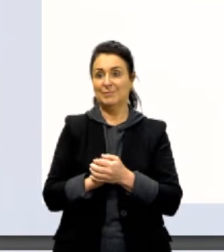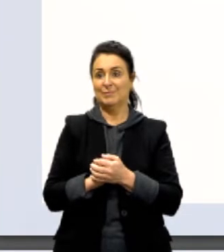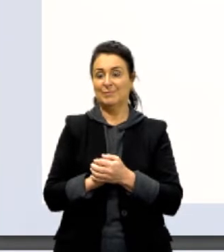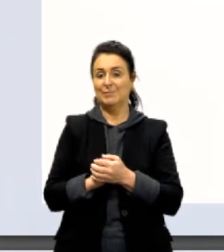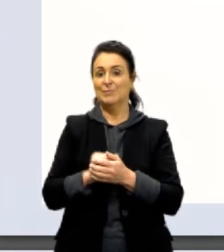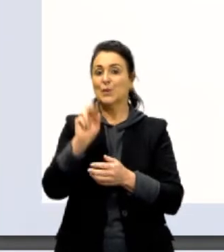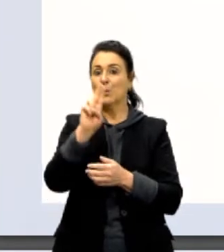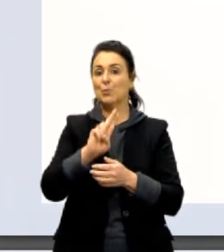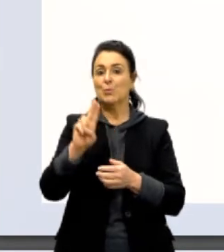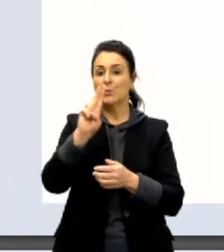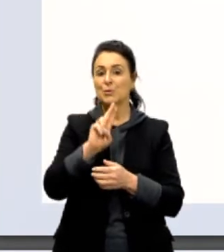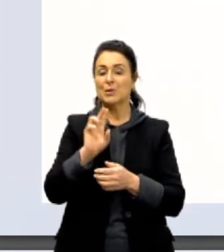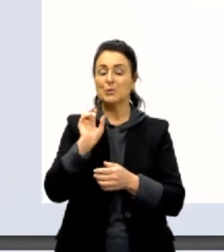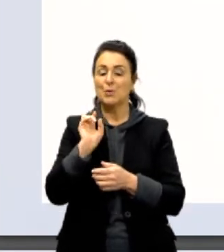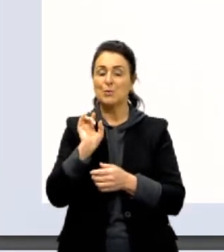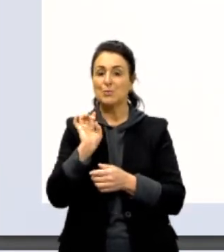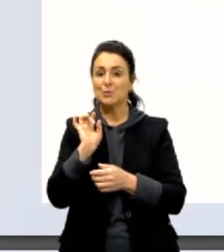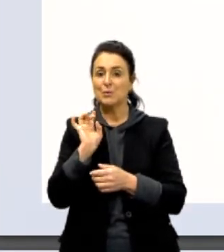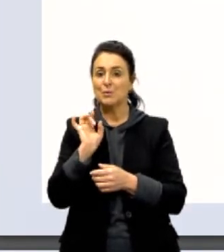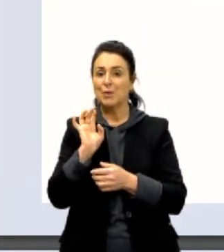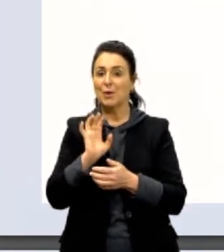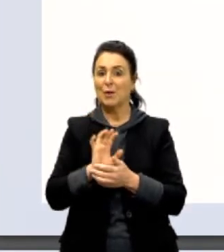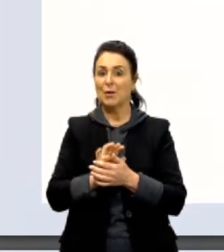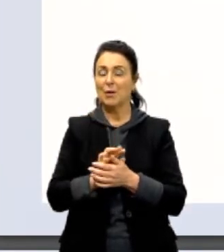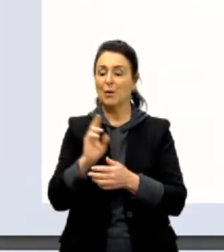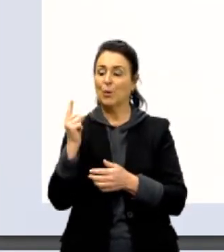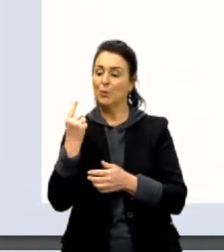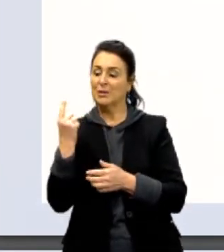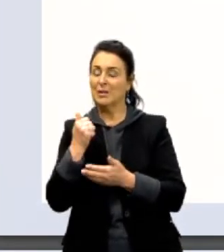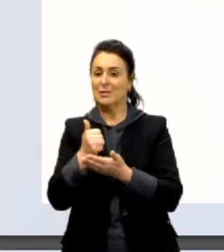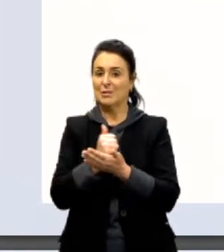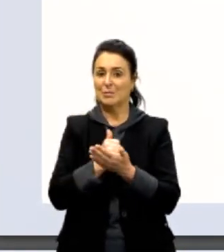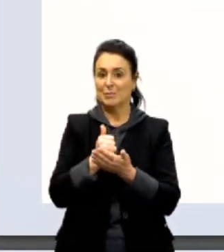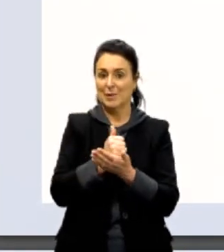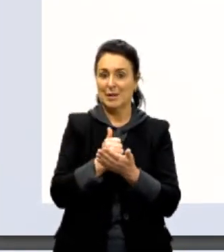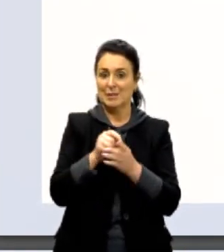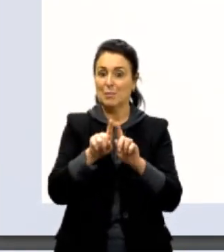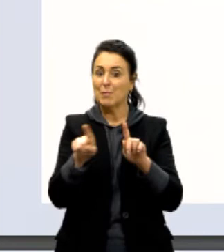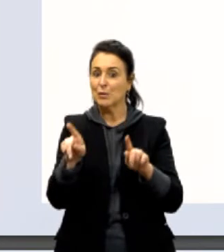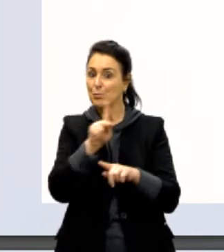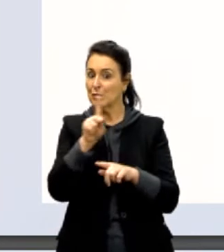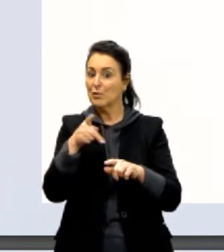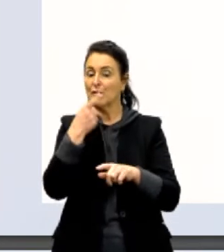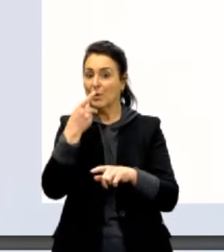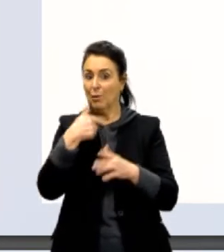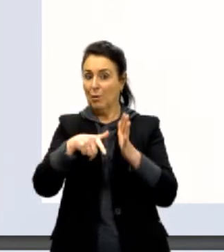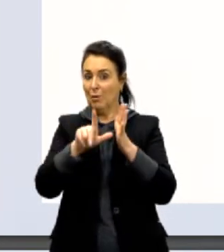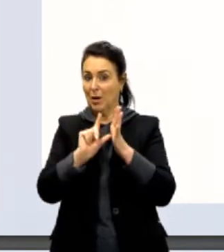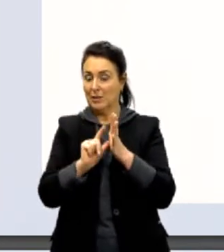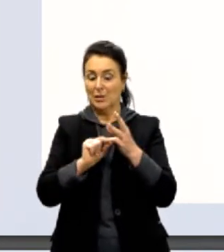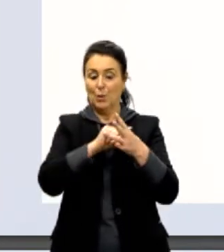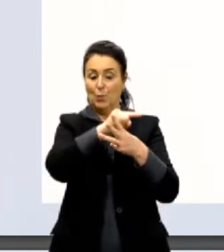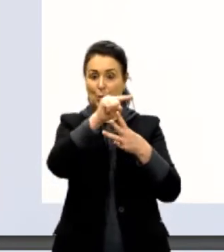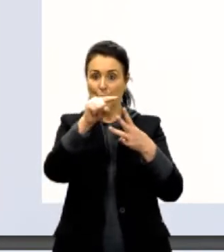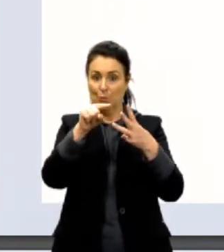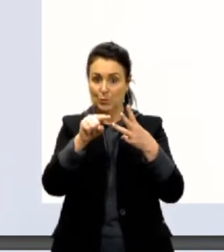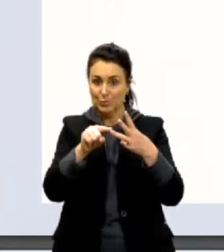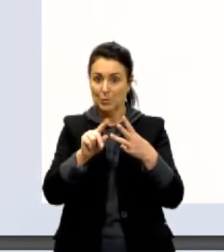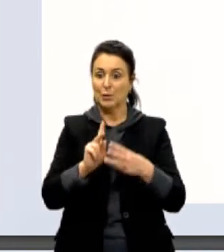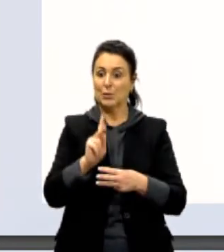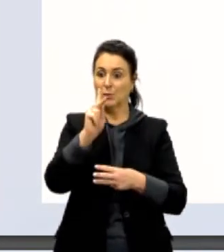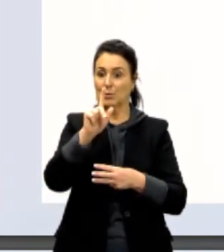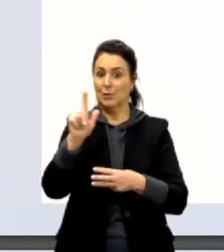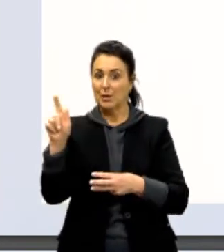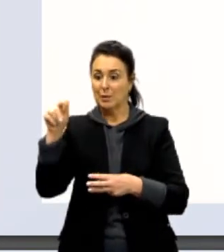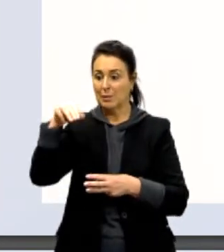usando só essas unidades de base. Mas é aquilo que eu falei. Com essas três, o quilograma, um metro e segundo,